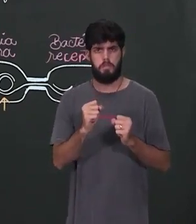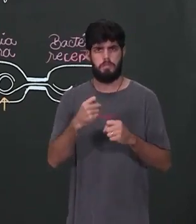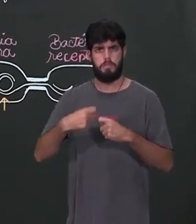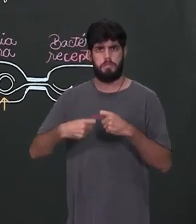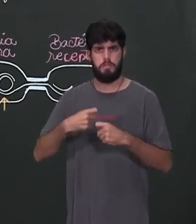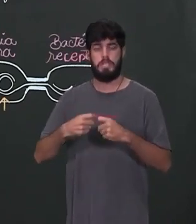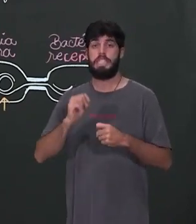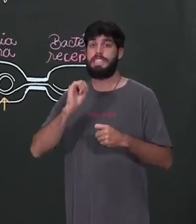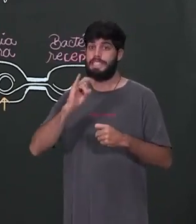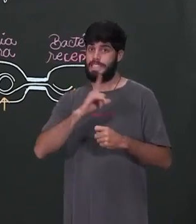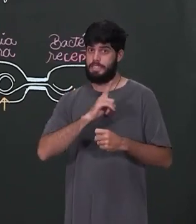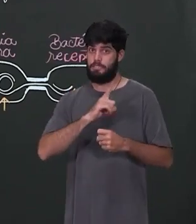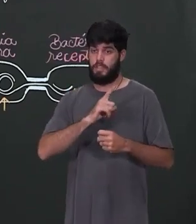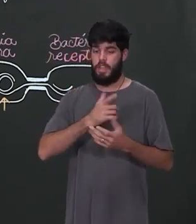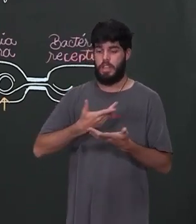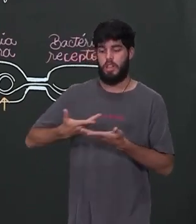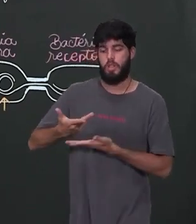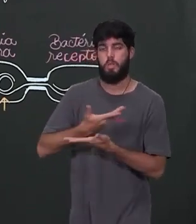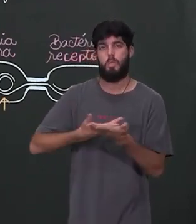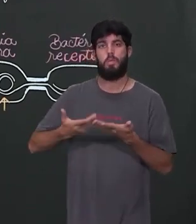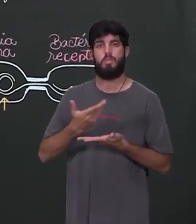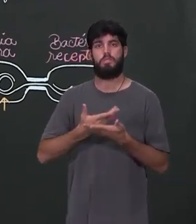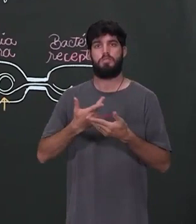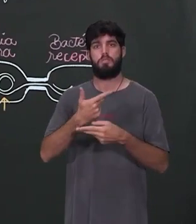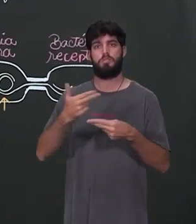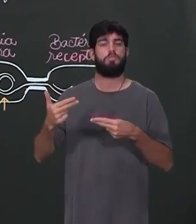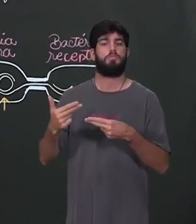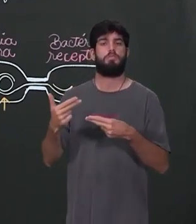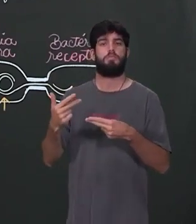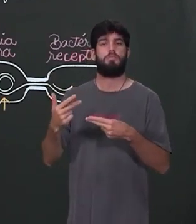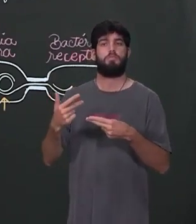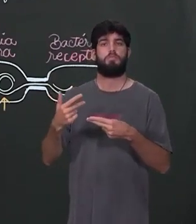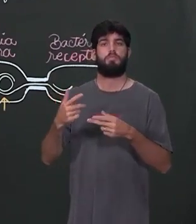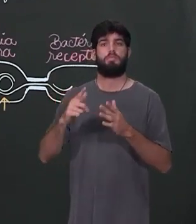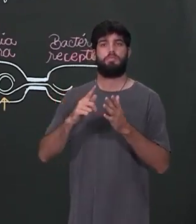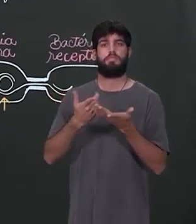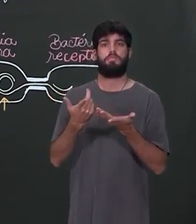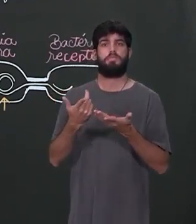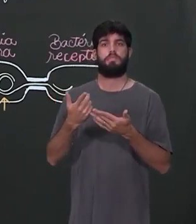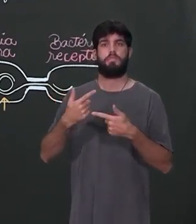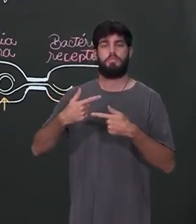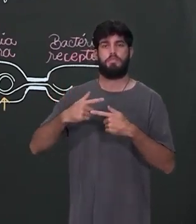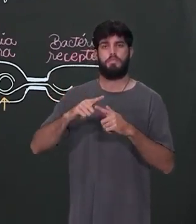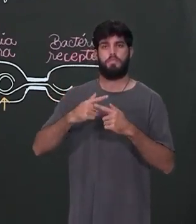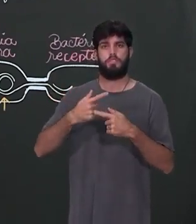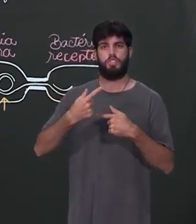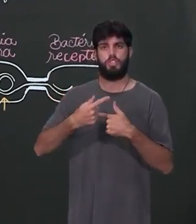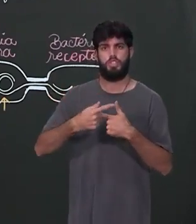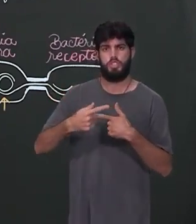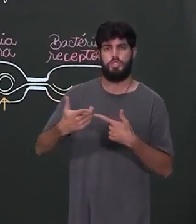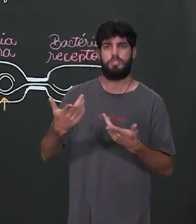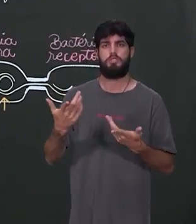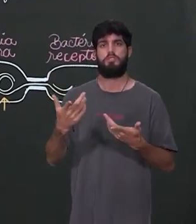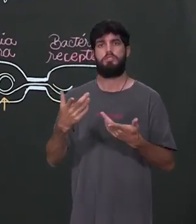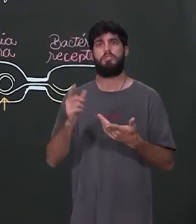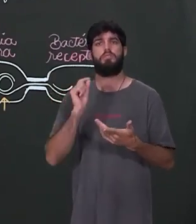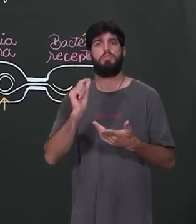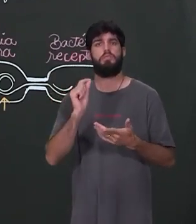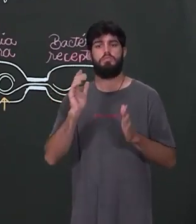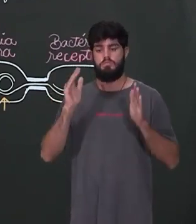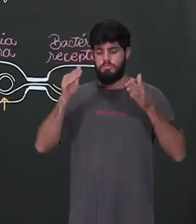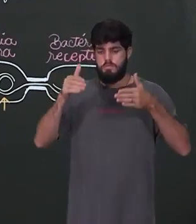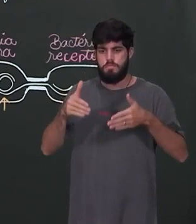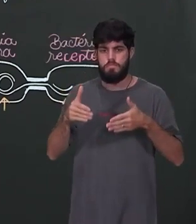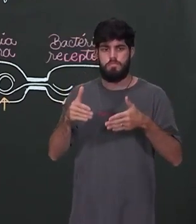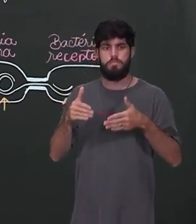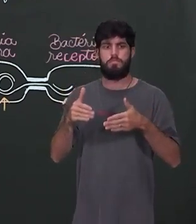Rolou troca de material genético? É reprodução sexuada. E qual é o grande barato? Qual é a grande graça da reprodução sexuada?